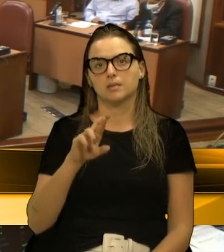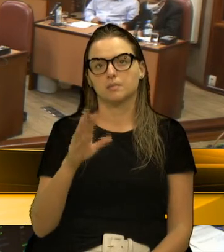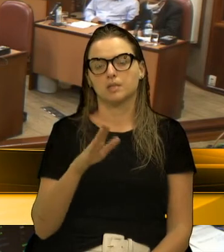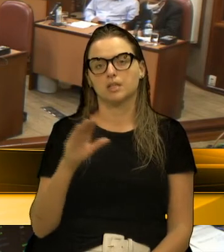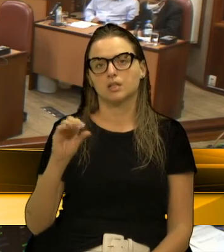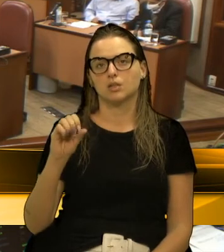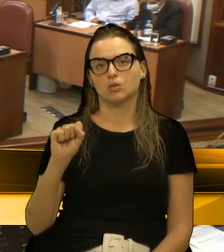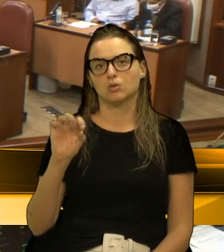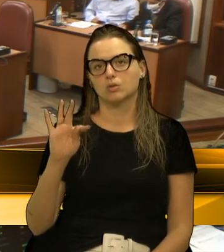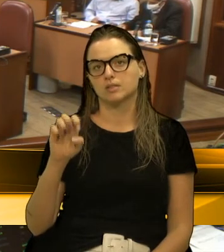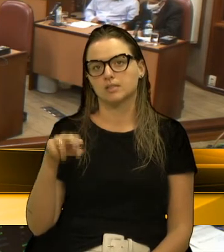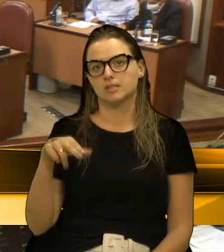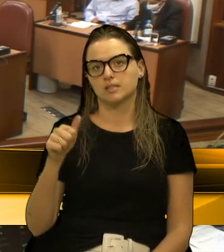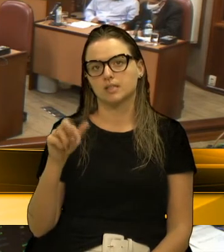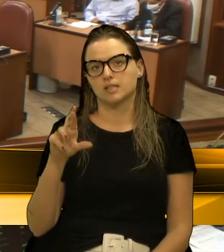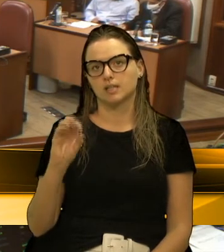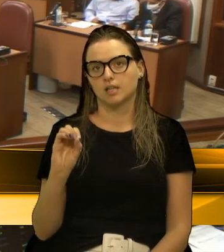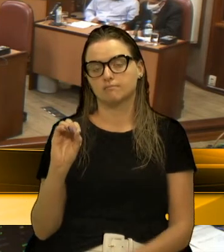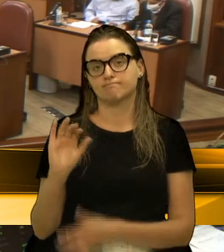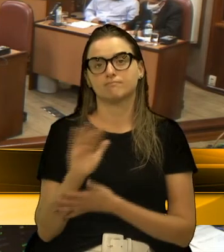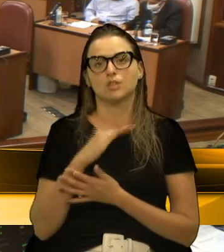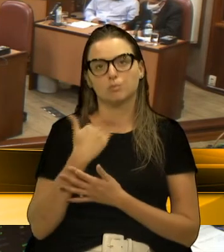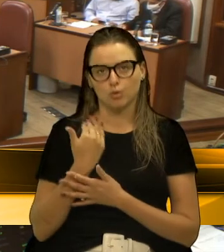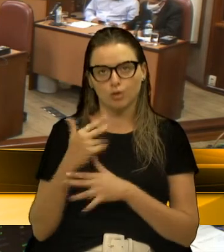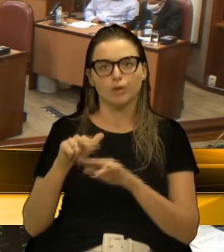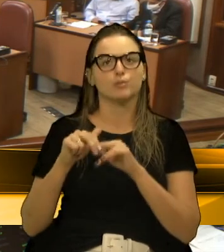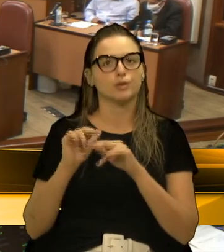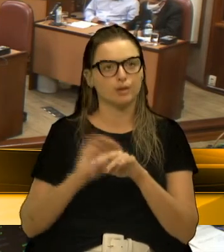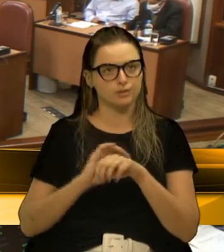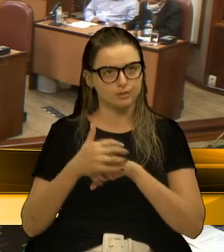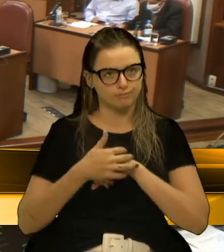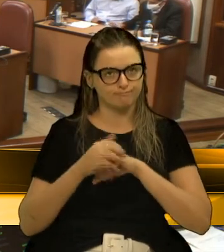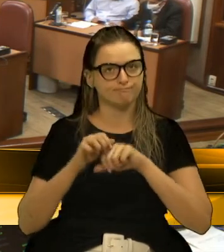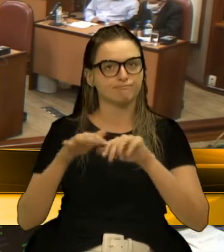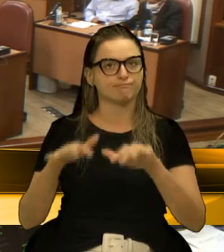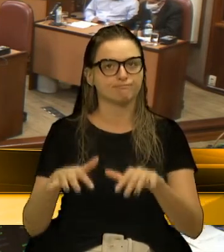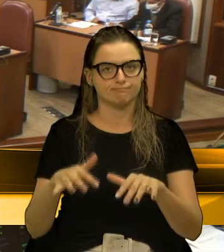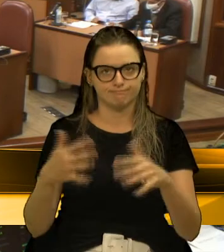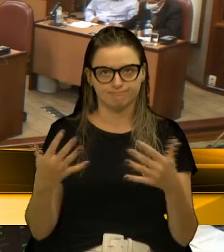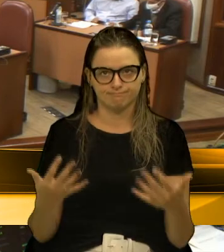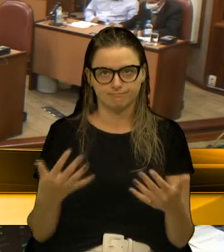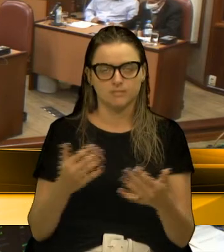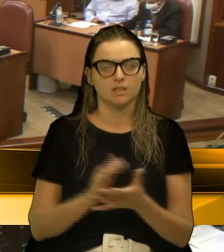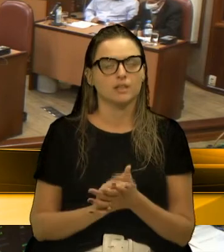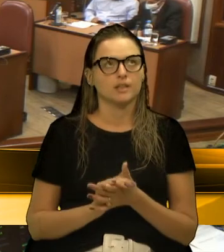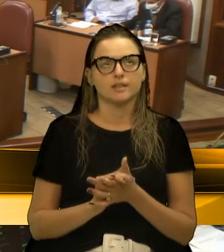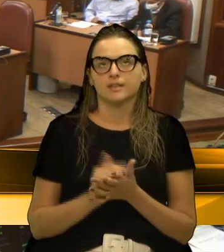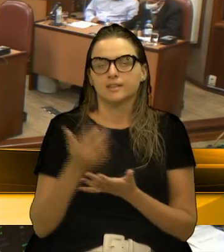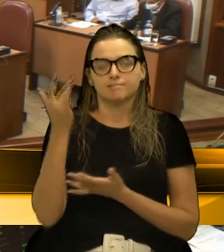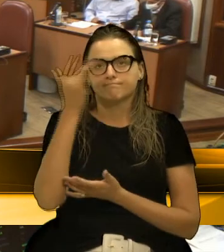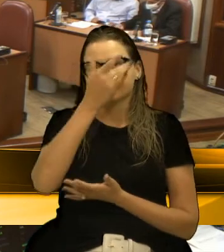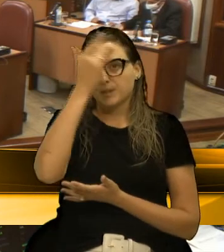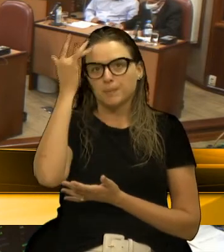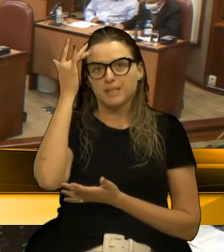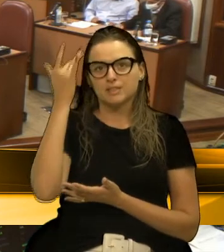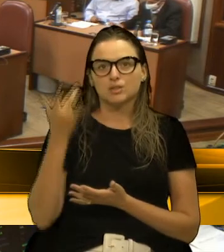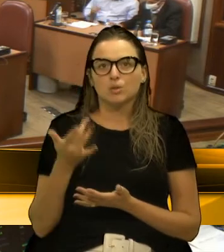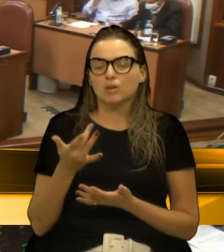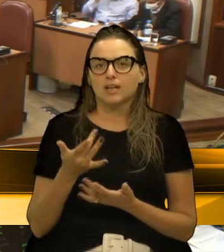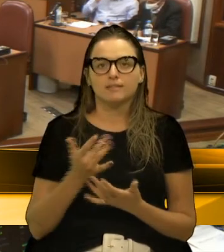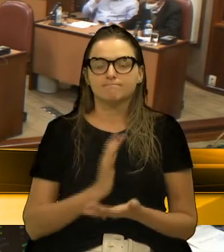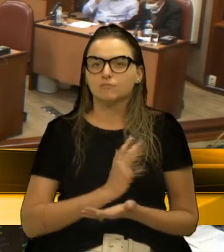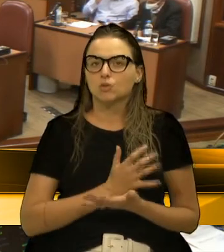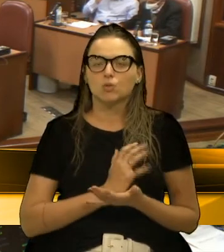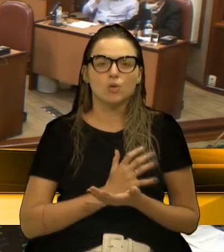que perdeu a batalha para o Covid, uma pessoa de um coração enorme. Eu recebi